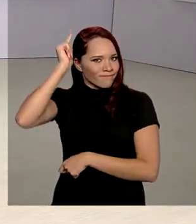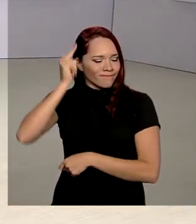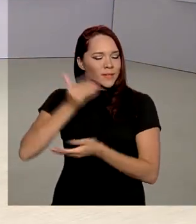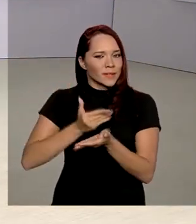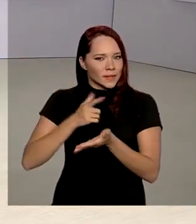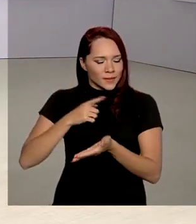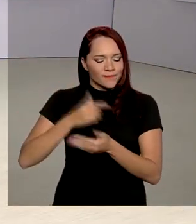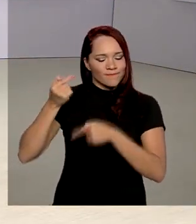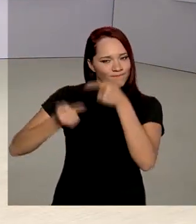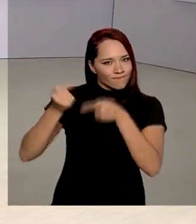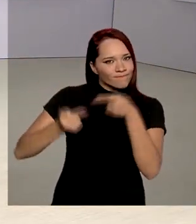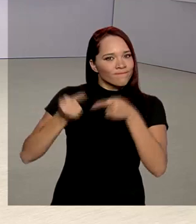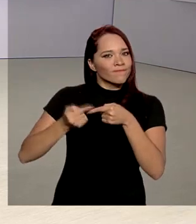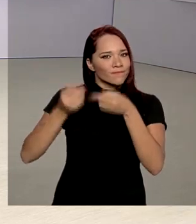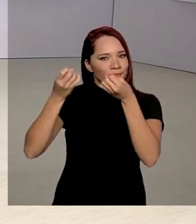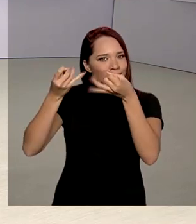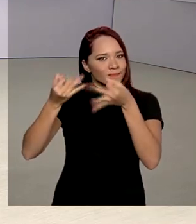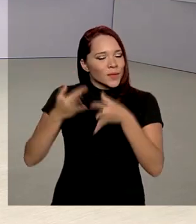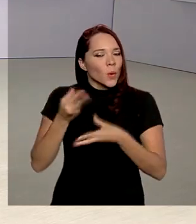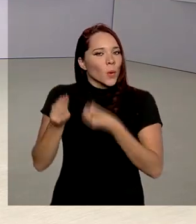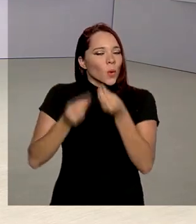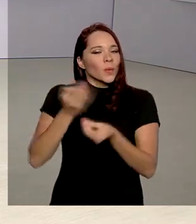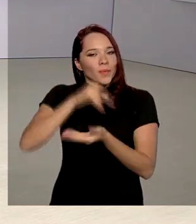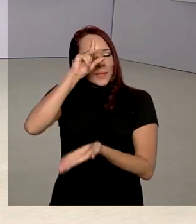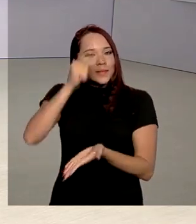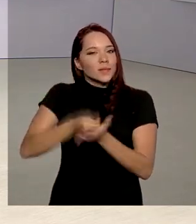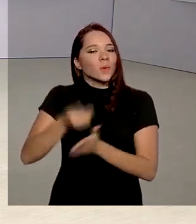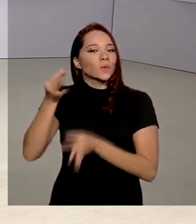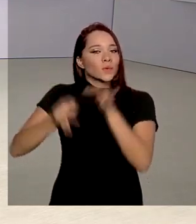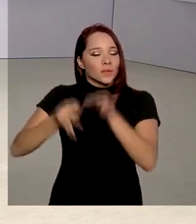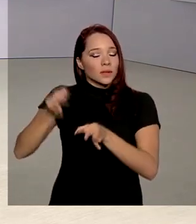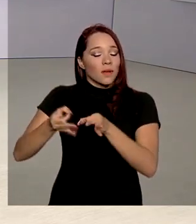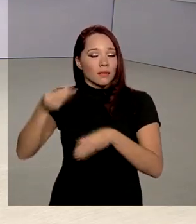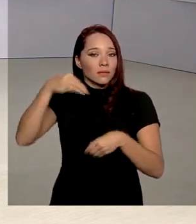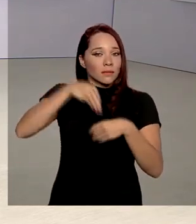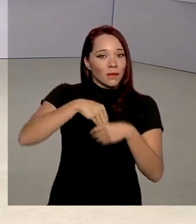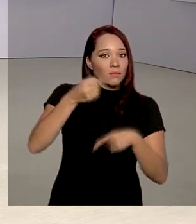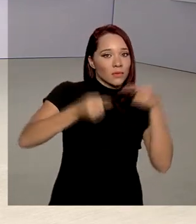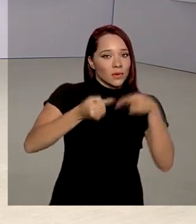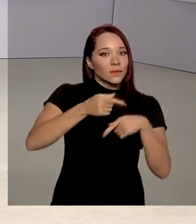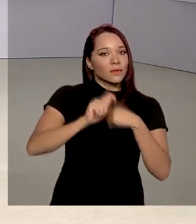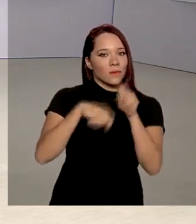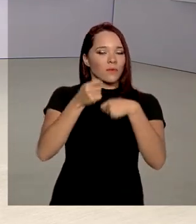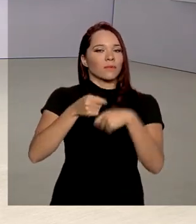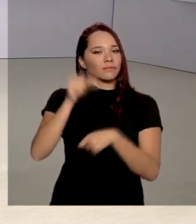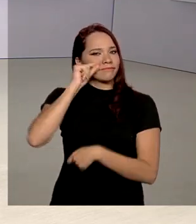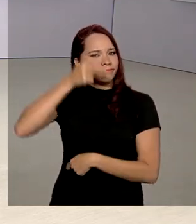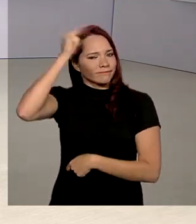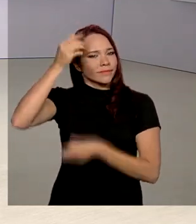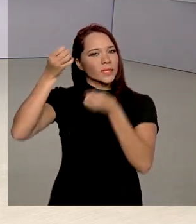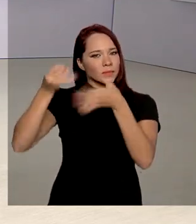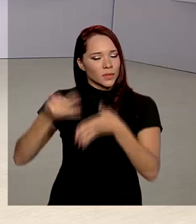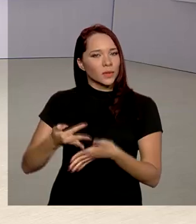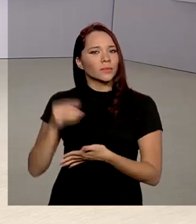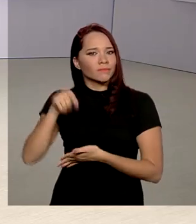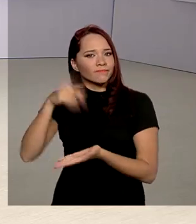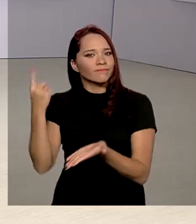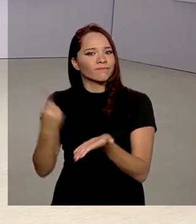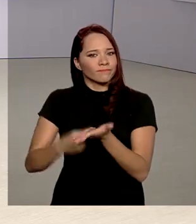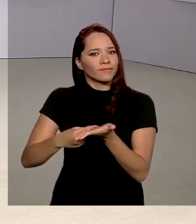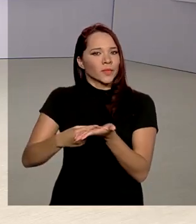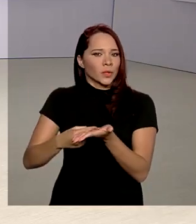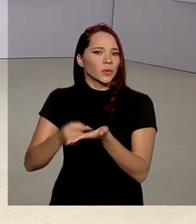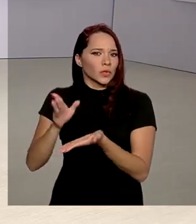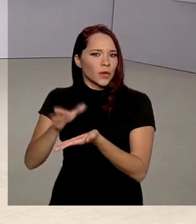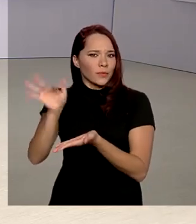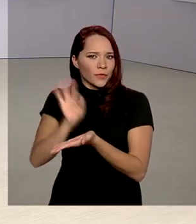social para falar sobre os reflexos das decisões judiciais na política econômica. Guedes comentou que, além do Pacto Federativo,